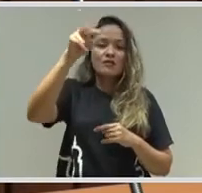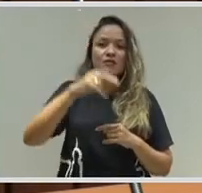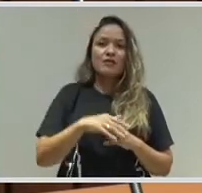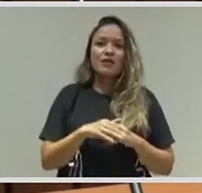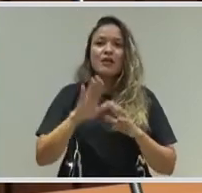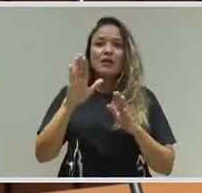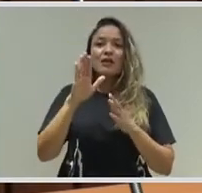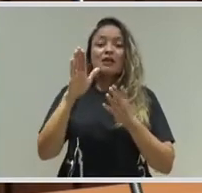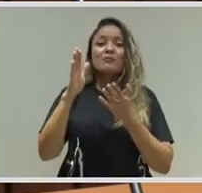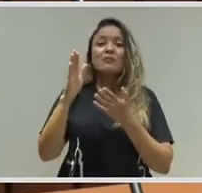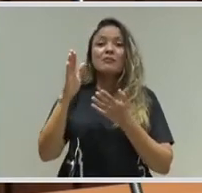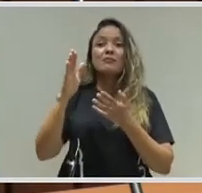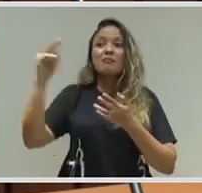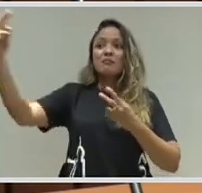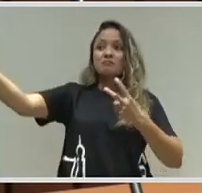com a visão que deveria, né? lá.